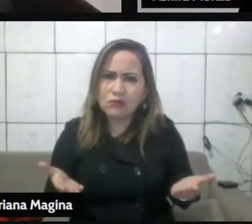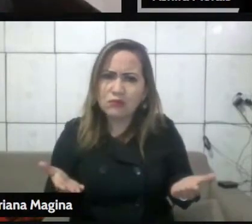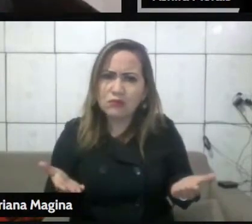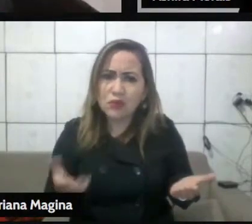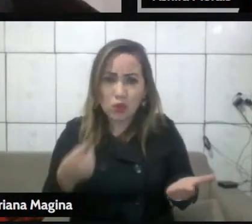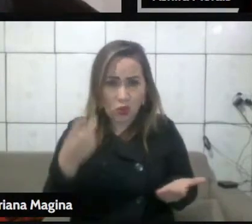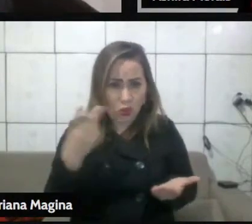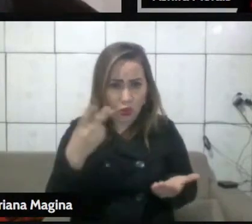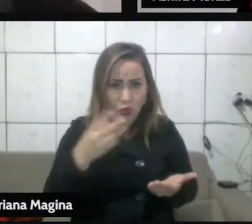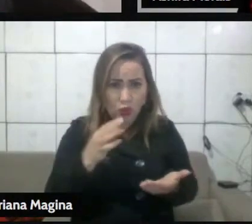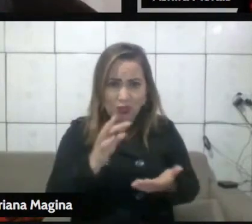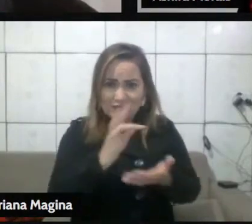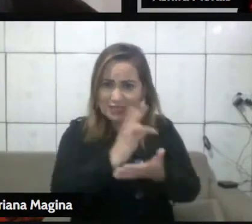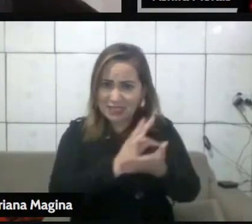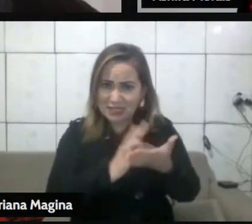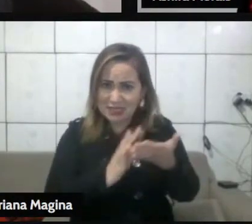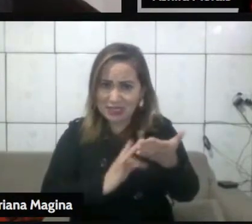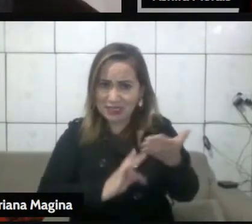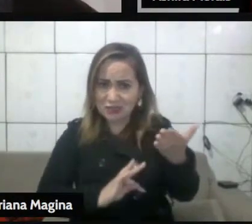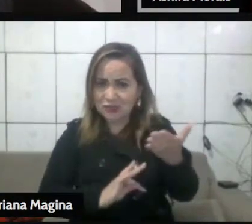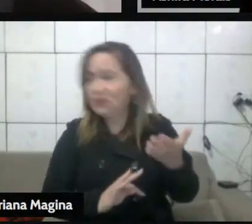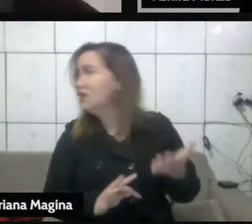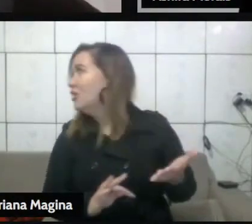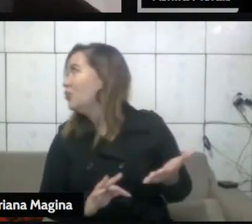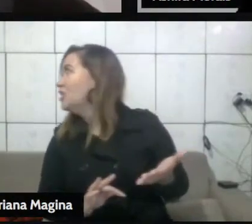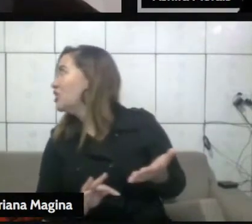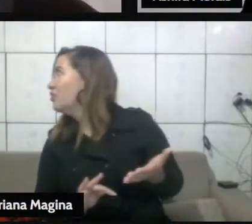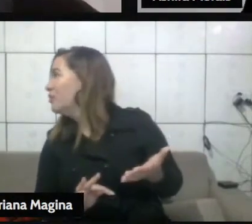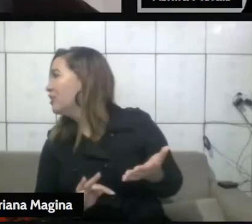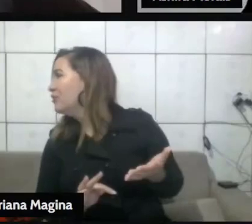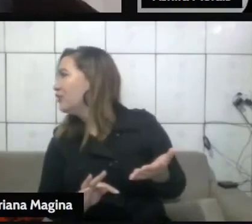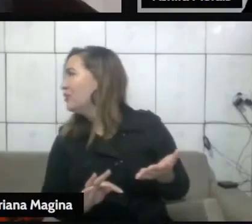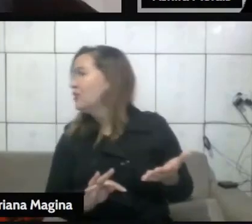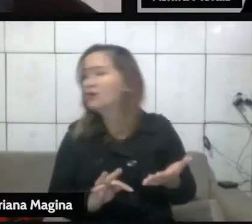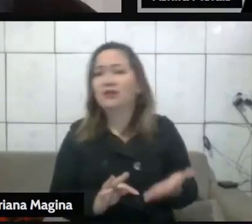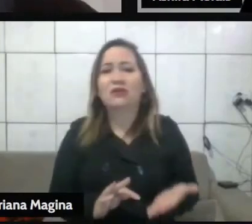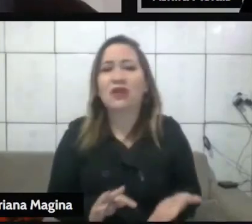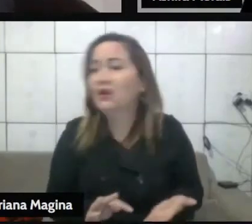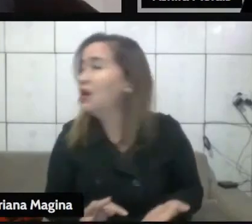textos que estão na Bíblia, por gentileza, só um momento.